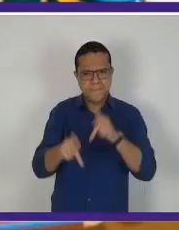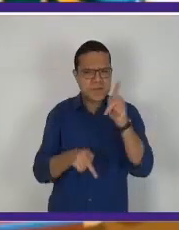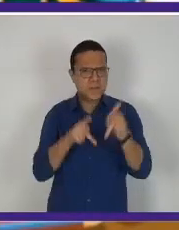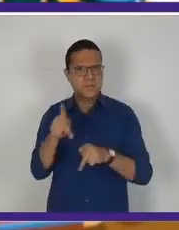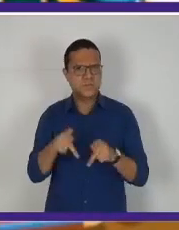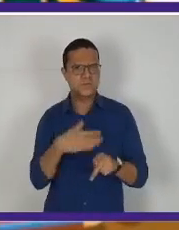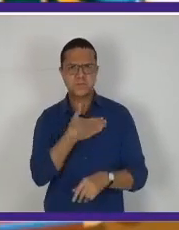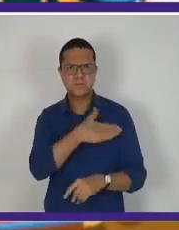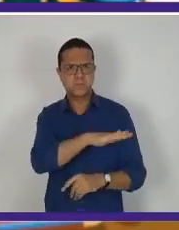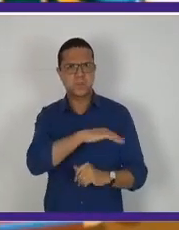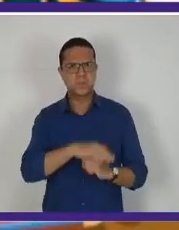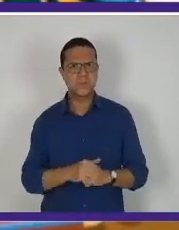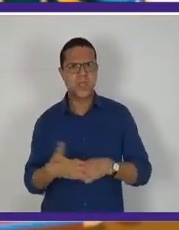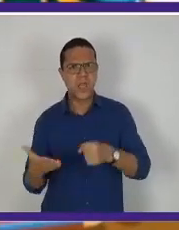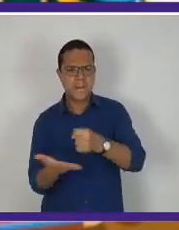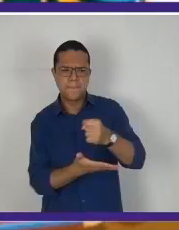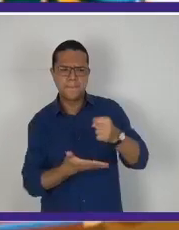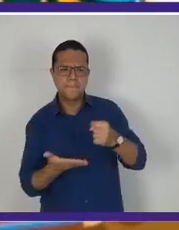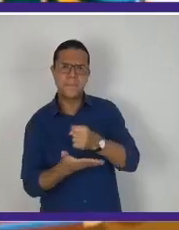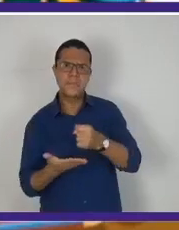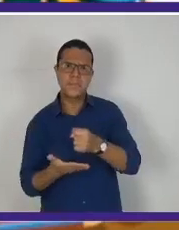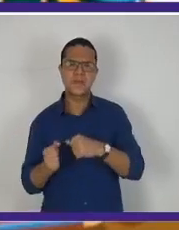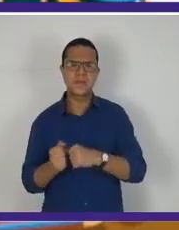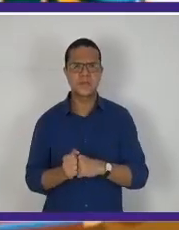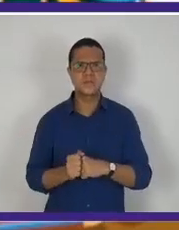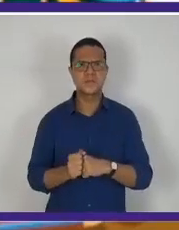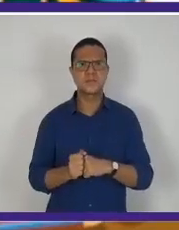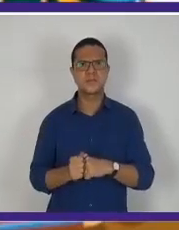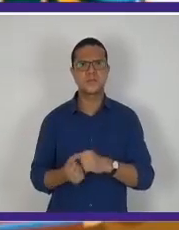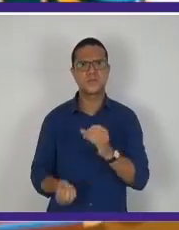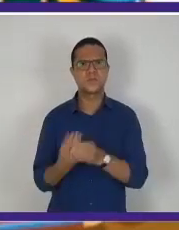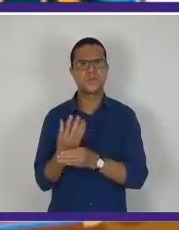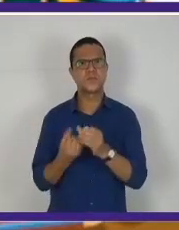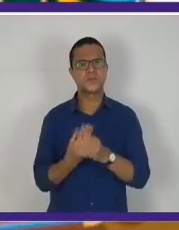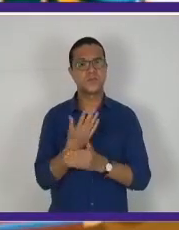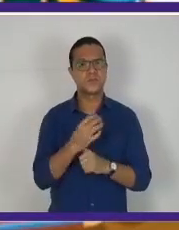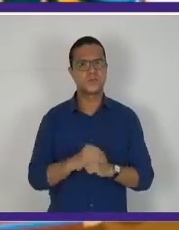e formando as bases para que ele se mantivesse no poder.